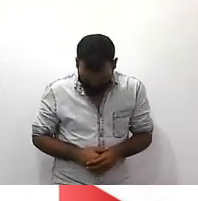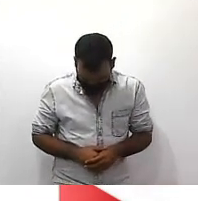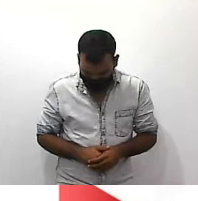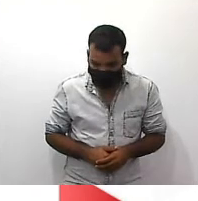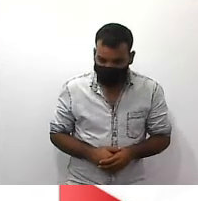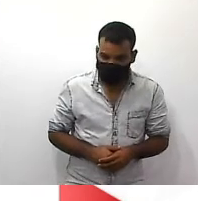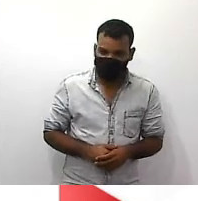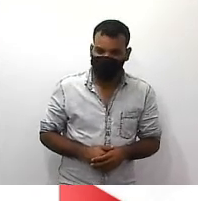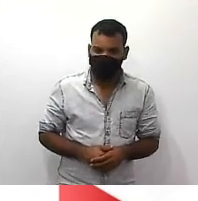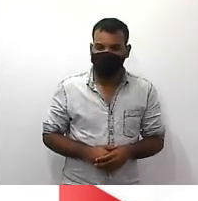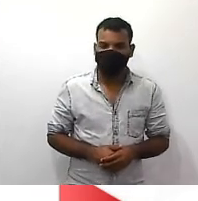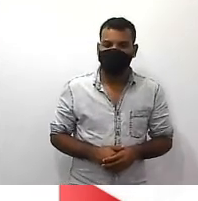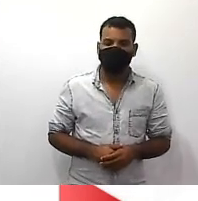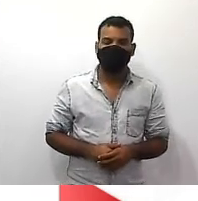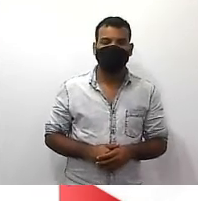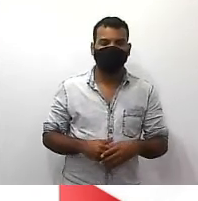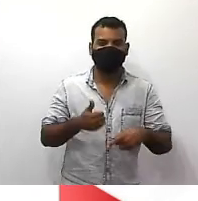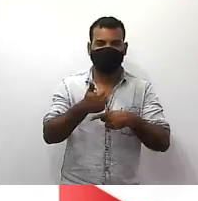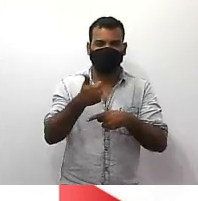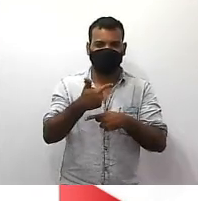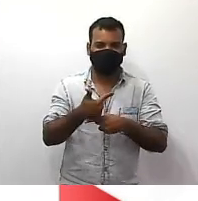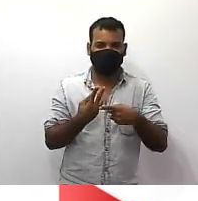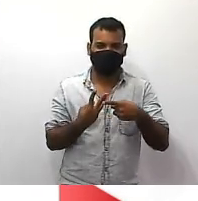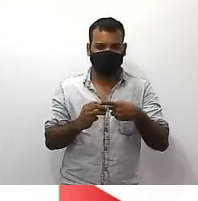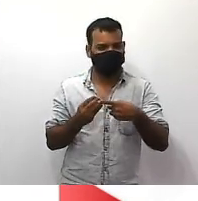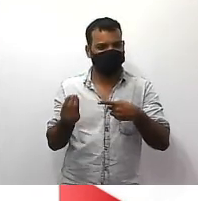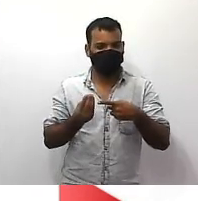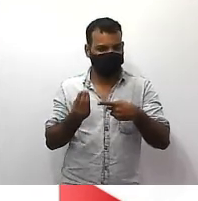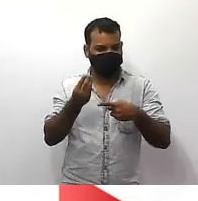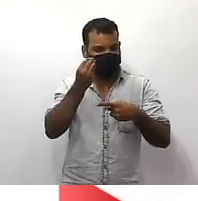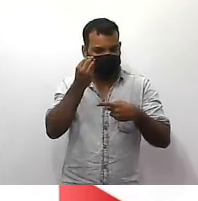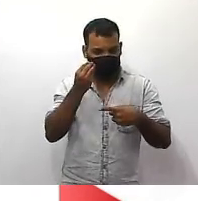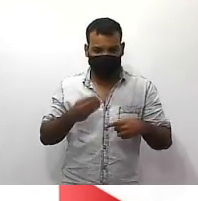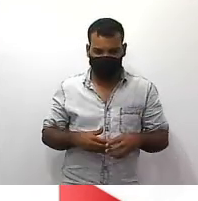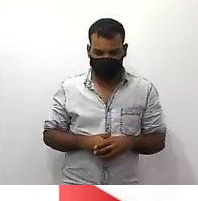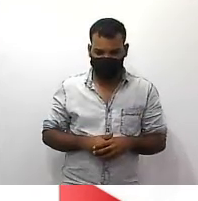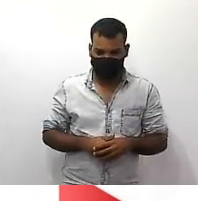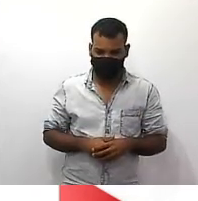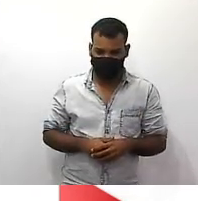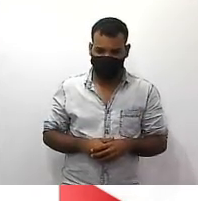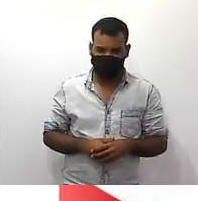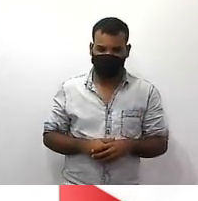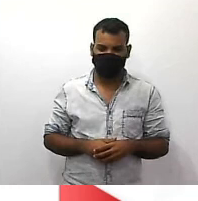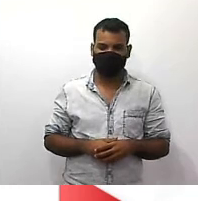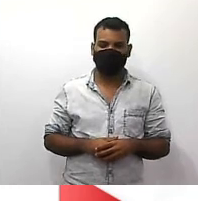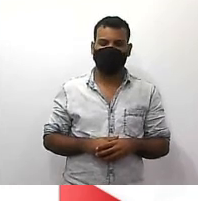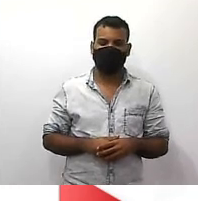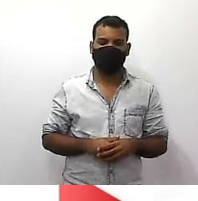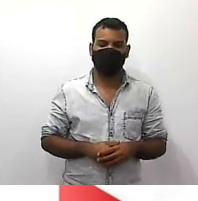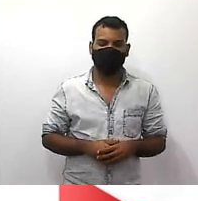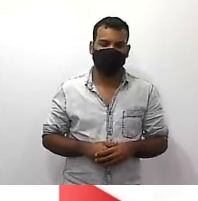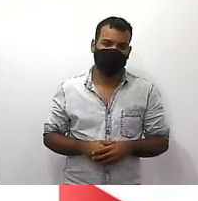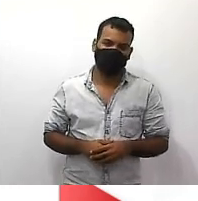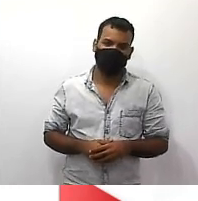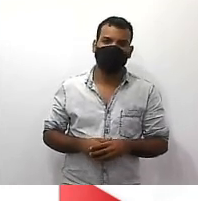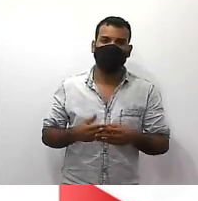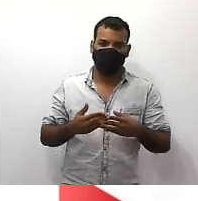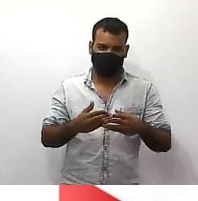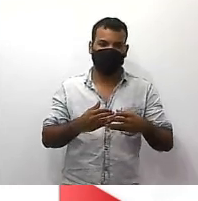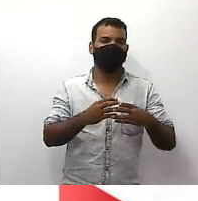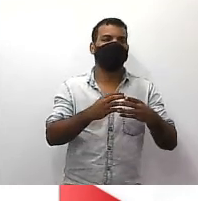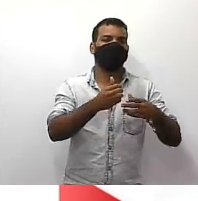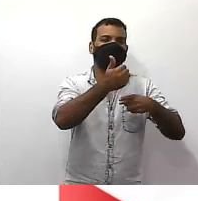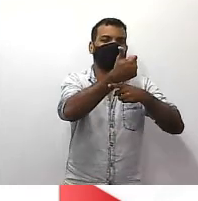semanais que ele trabalha comumente tá bom então 12 por 30 vou dividir por 2